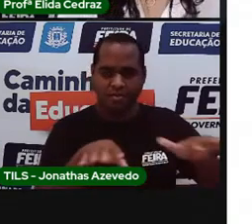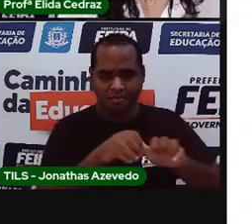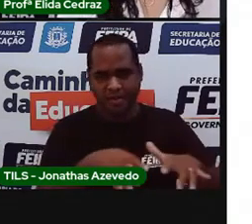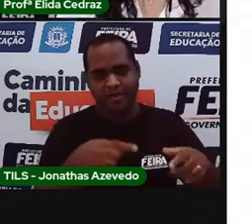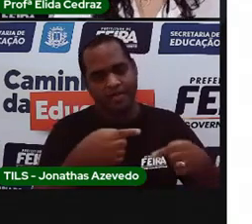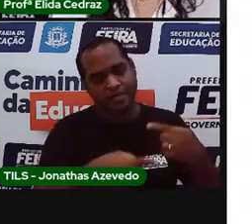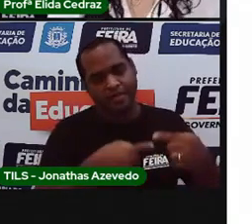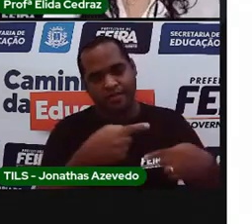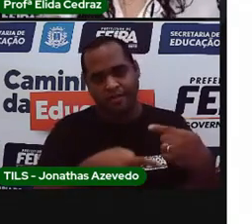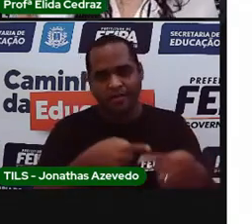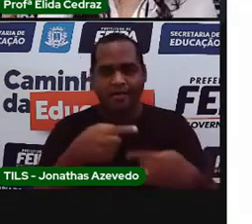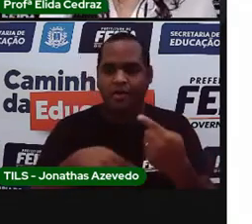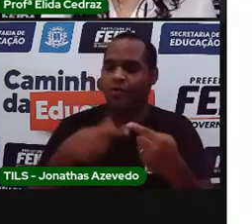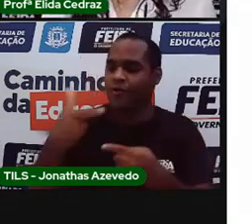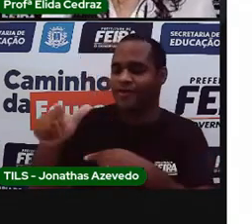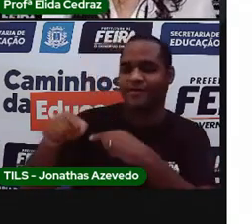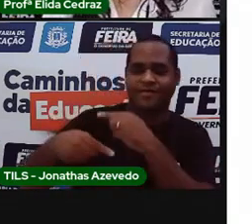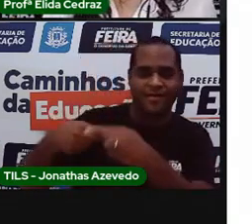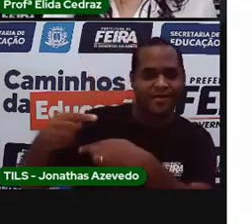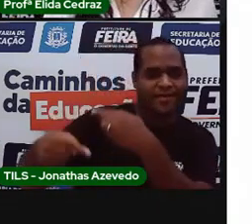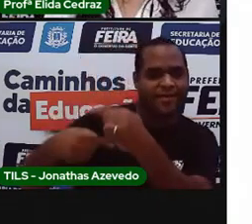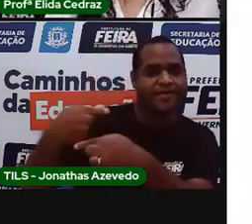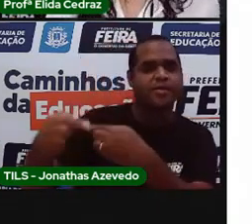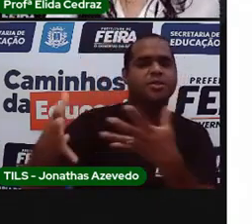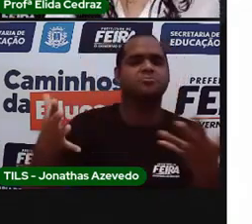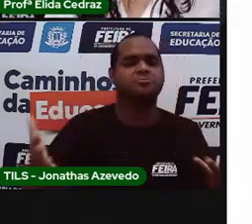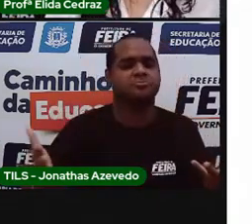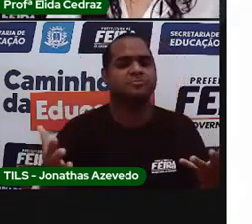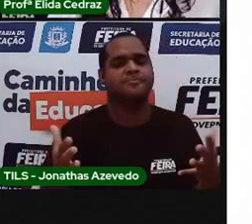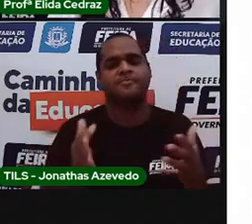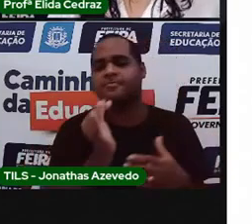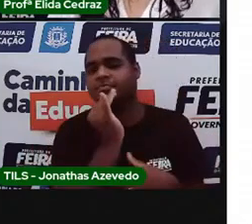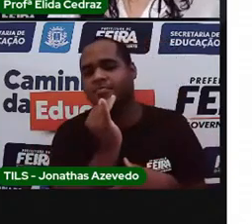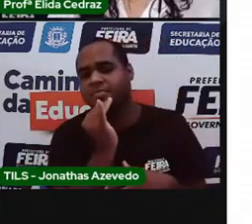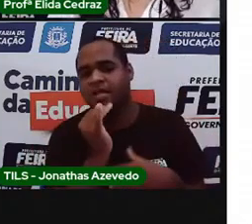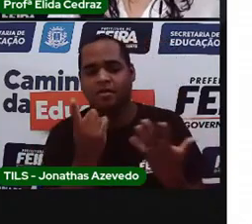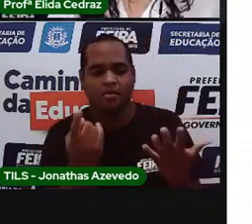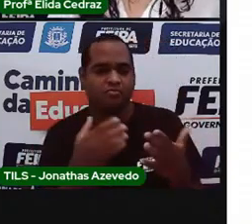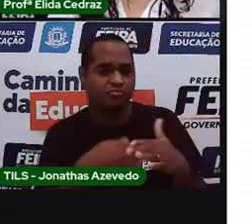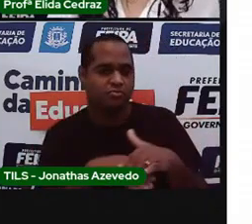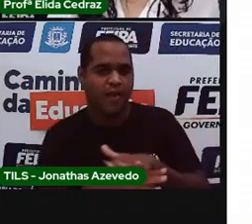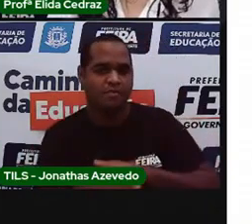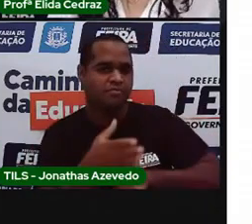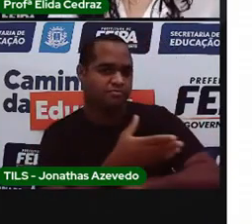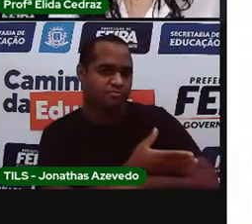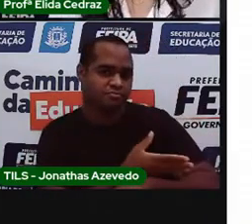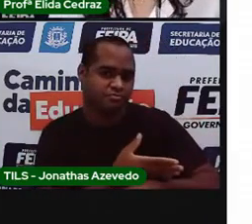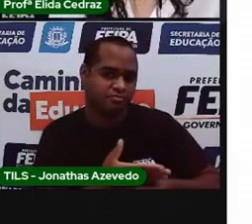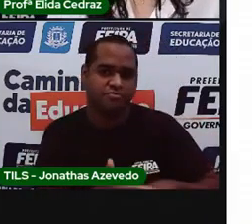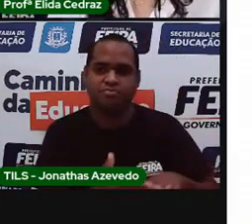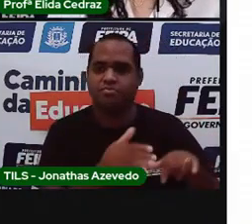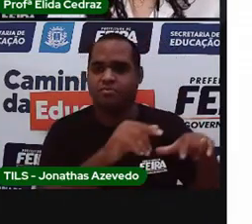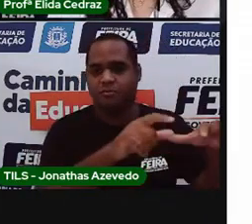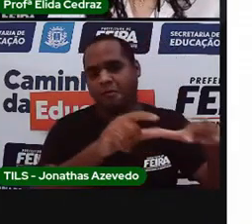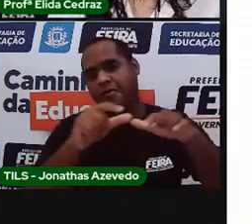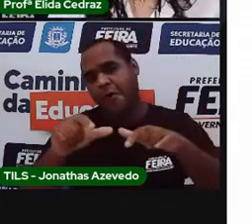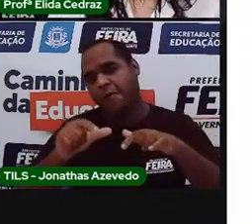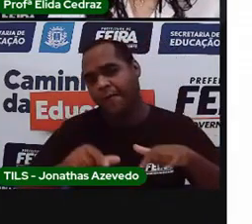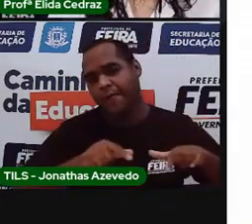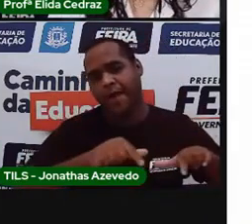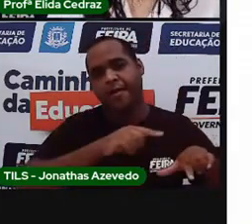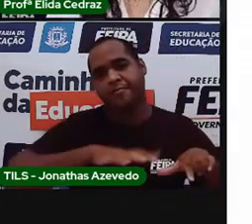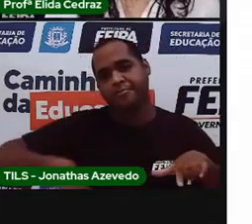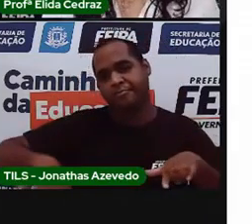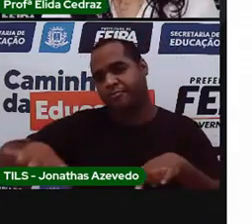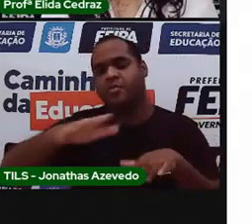de geração a geração. Ou aquilo que se faz por hábito, como as tradições de uma